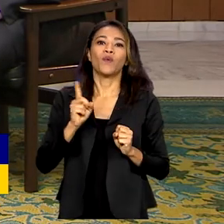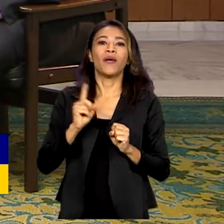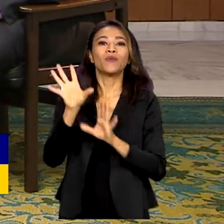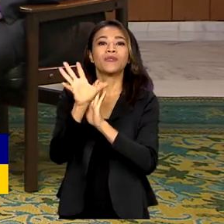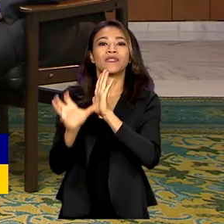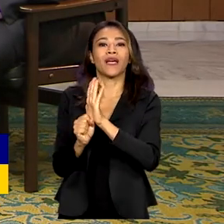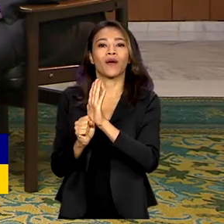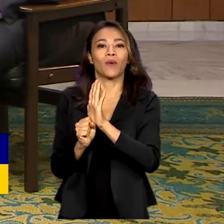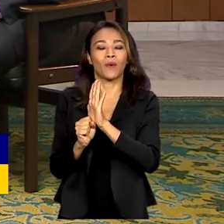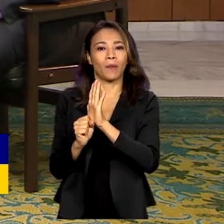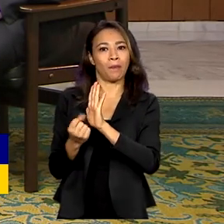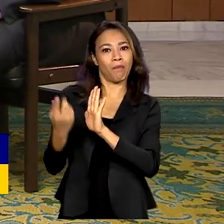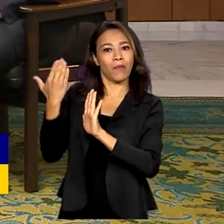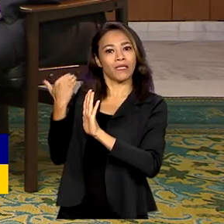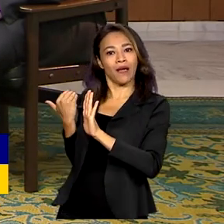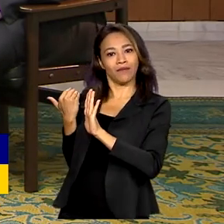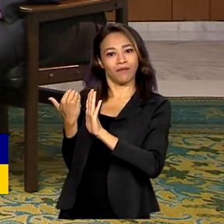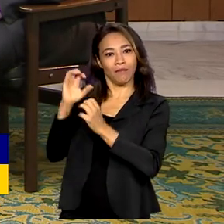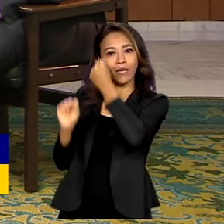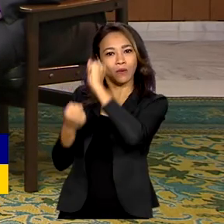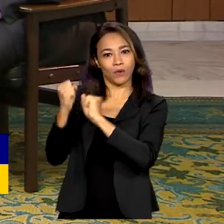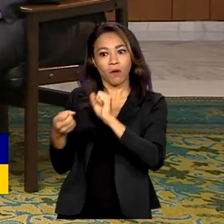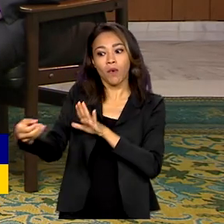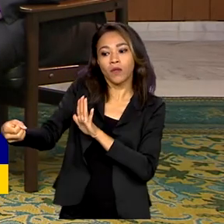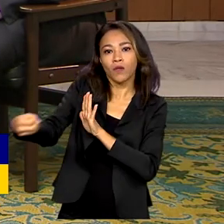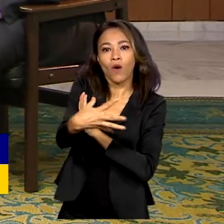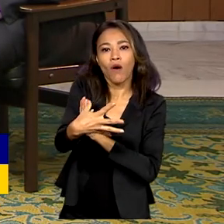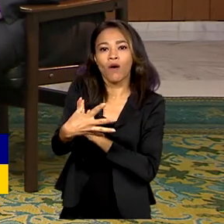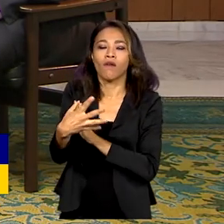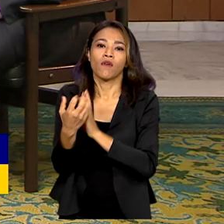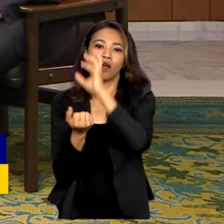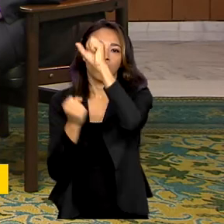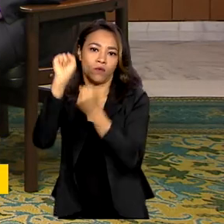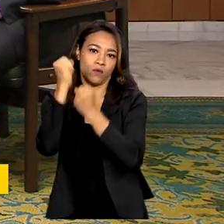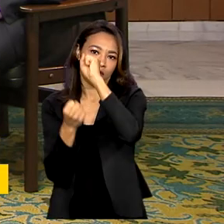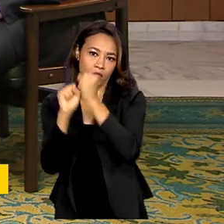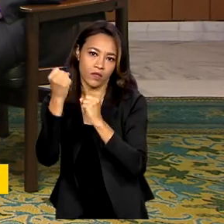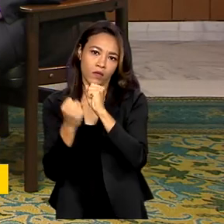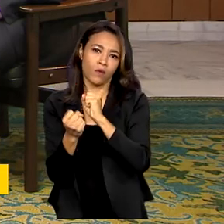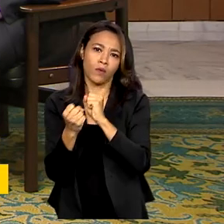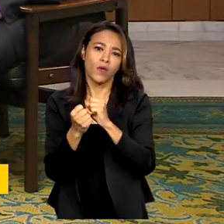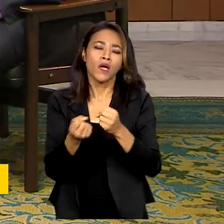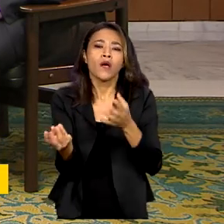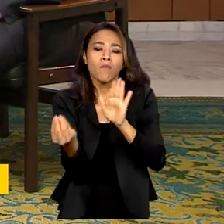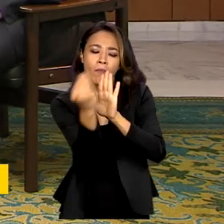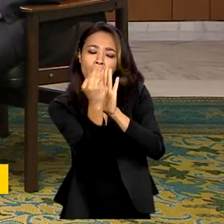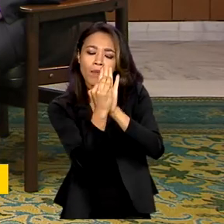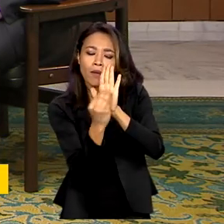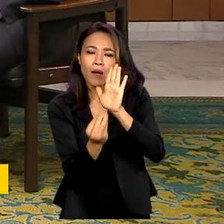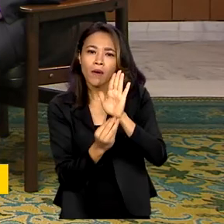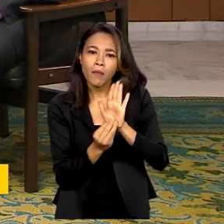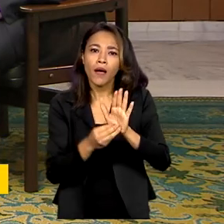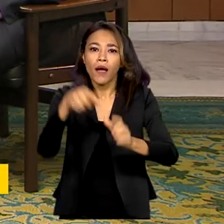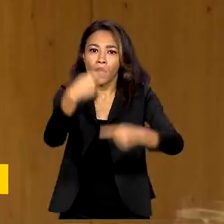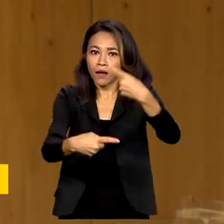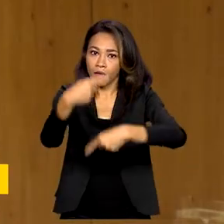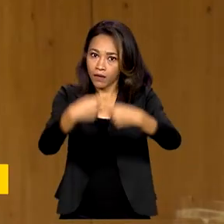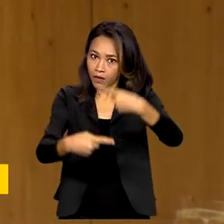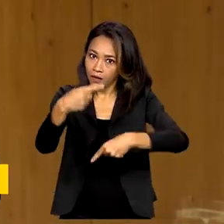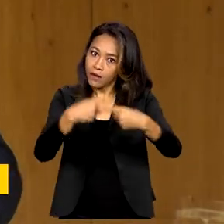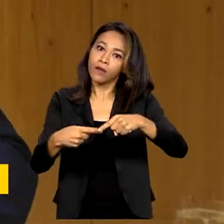passado, mas é uma neo-industrialização. Formatar as políticas para a indústria brasileira